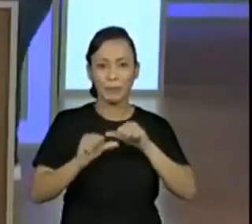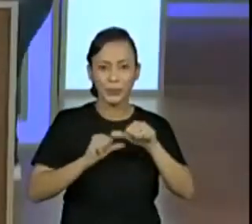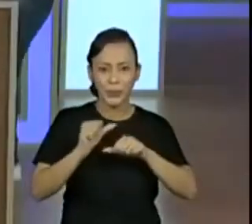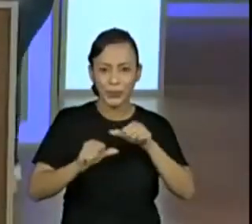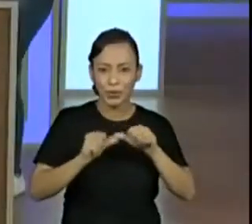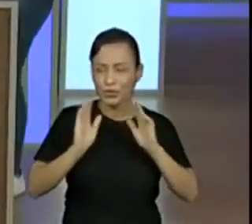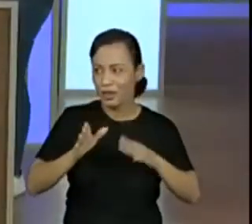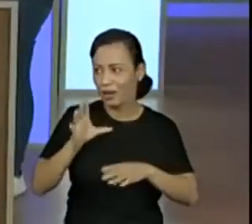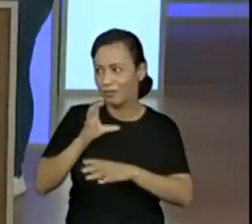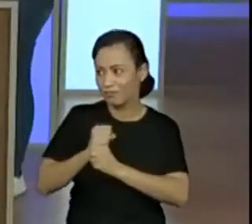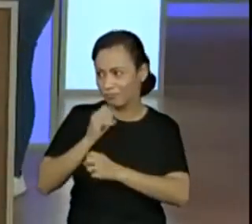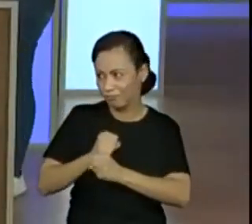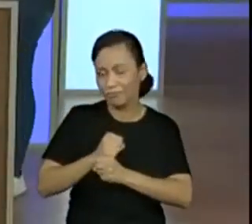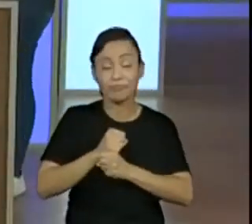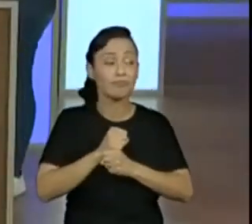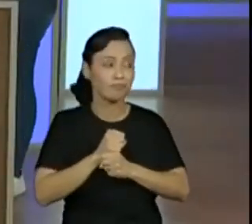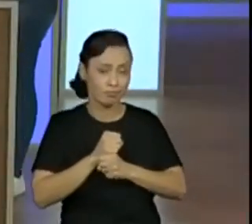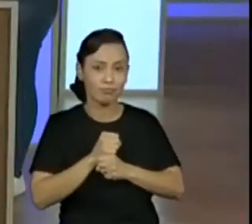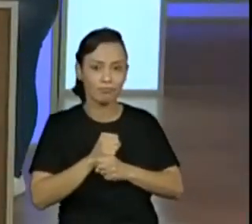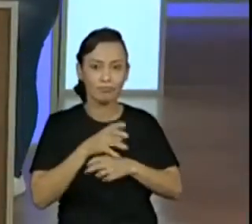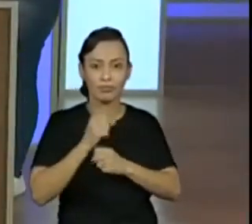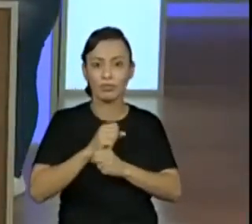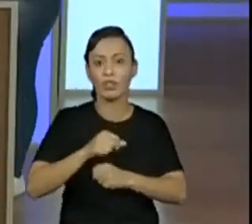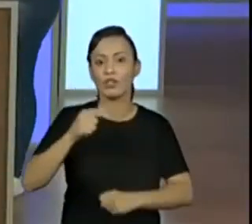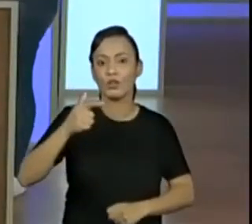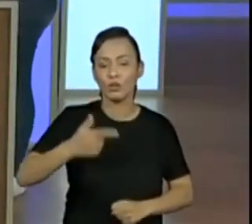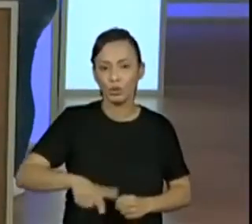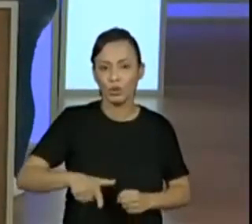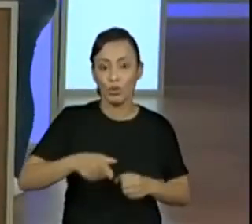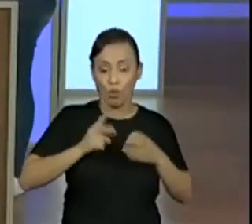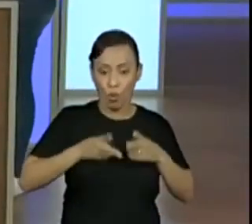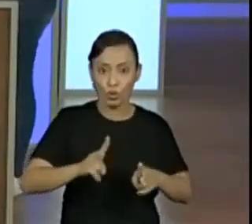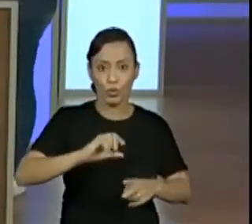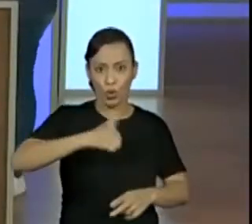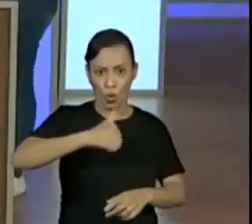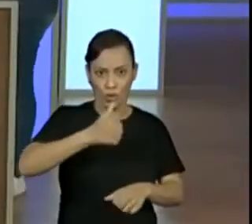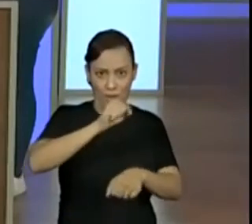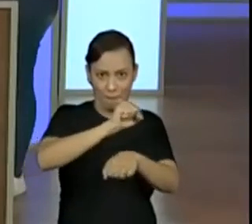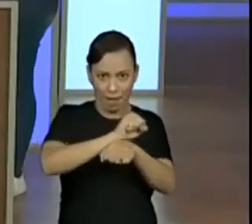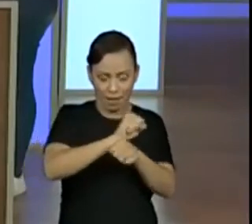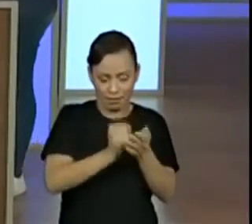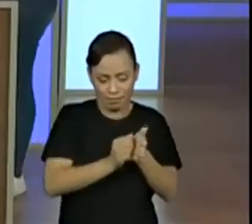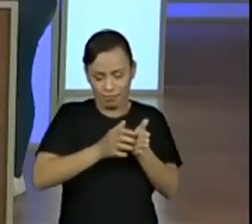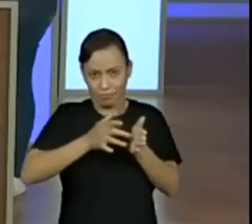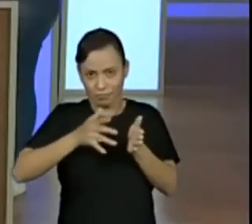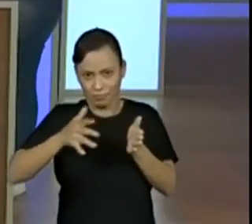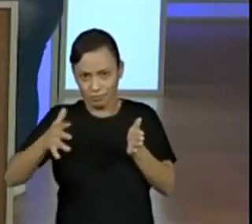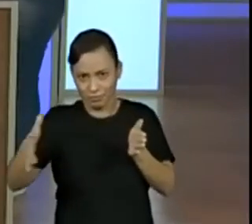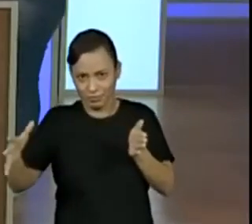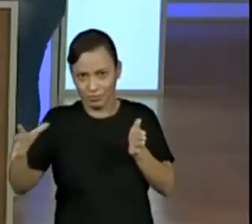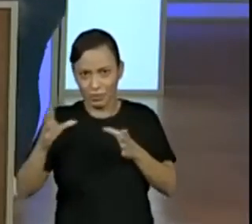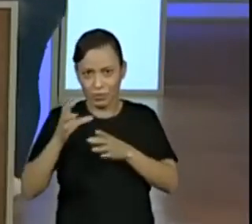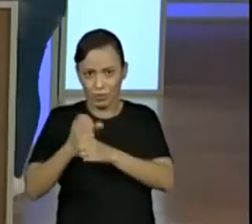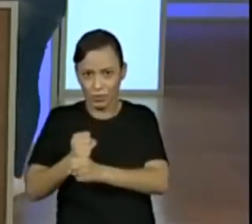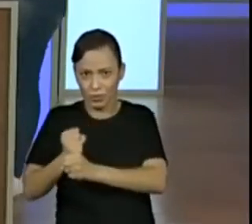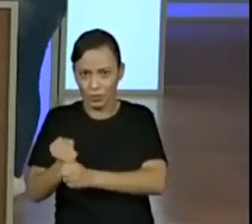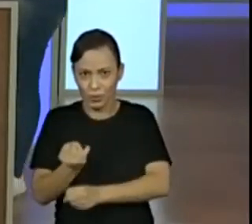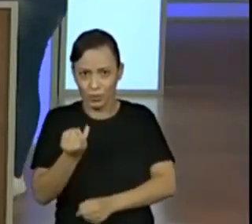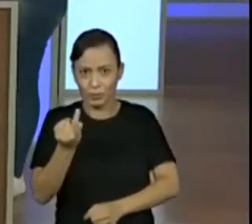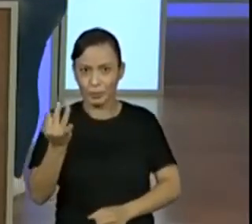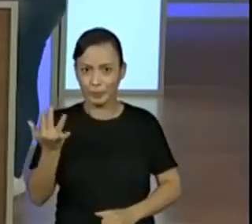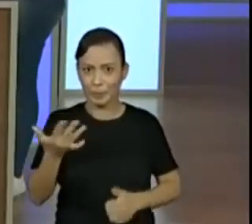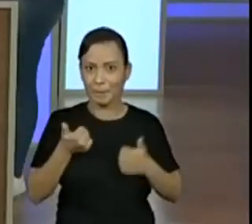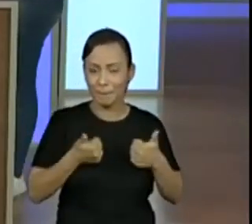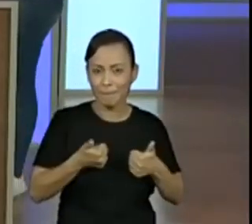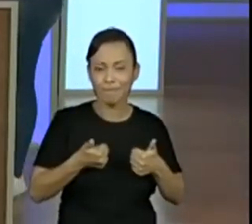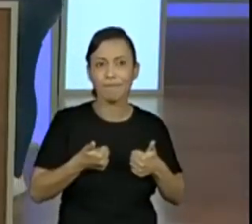estratégia, então? Também, em vez de recontar, nós vamos continuar indo para frente no quadro para ver o resultado. Vai chegar no número do resultado. Tá,